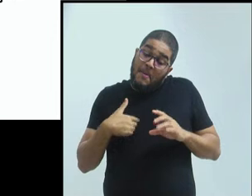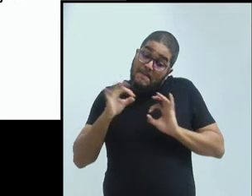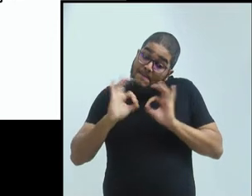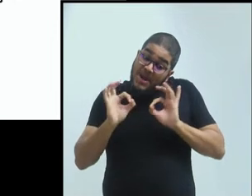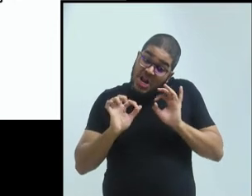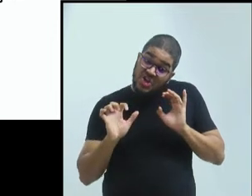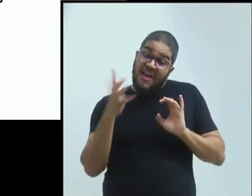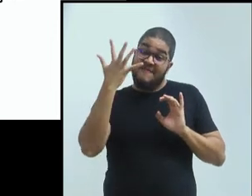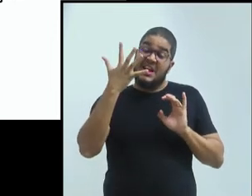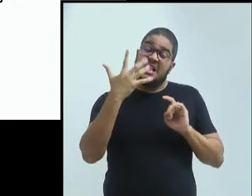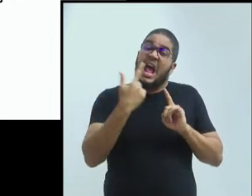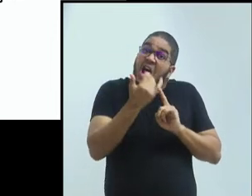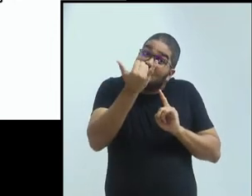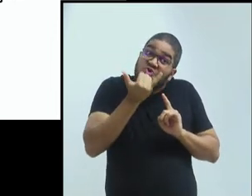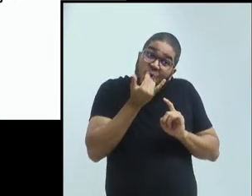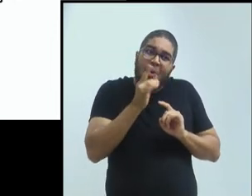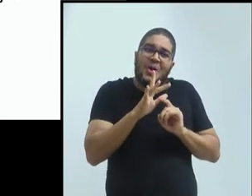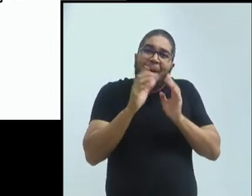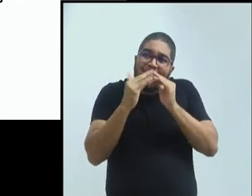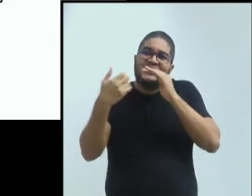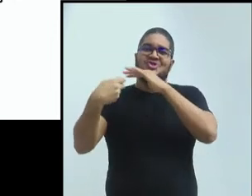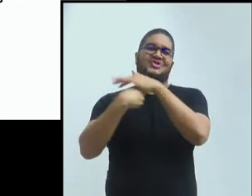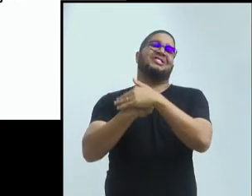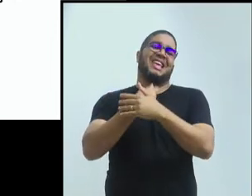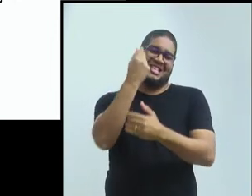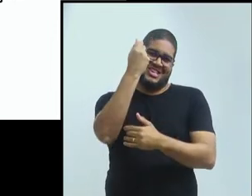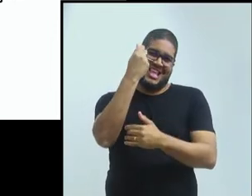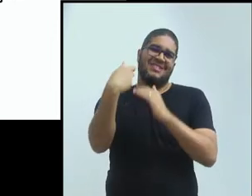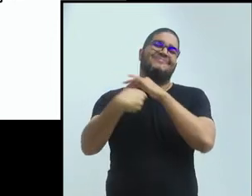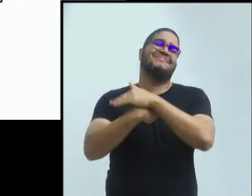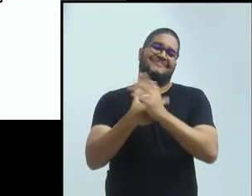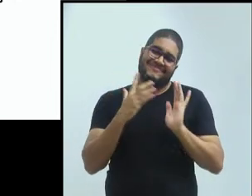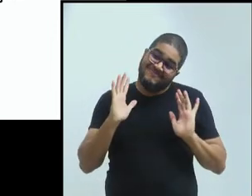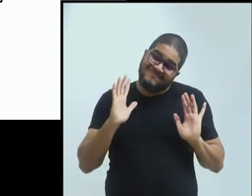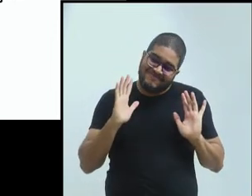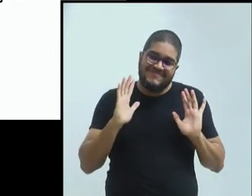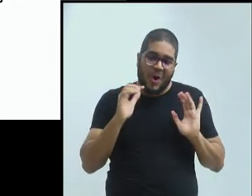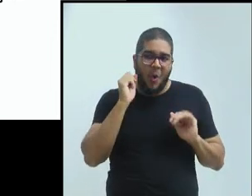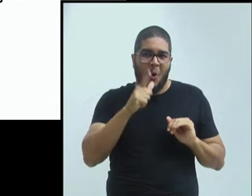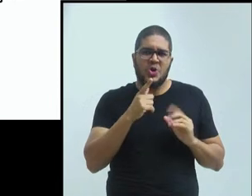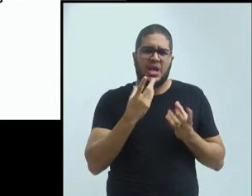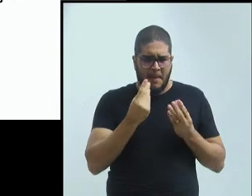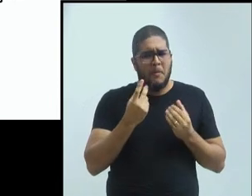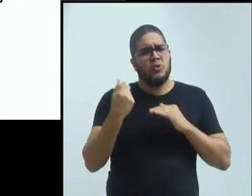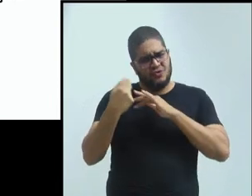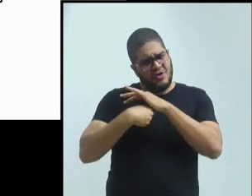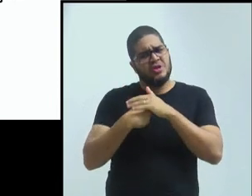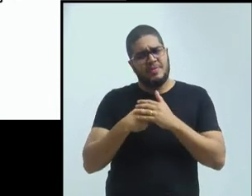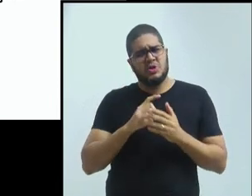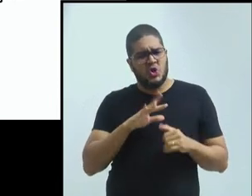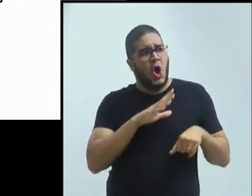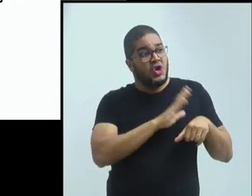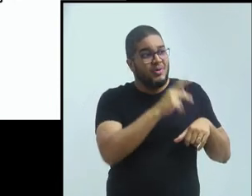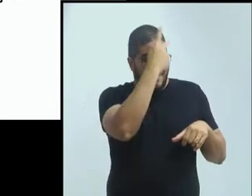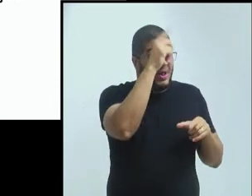Digamos, o pretexto para a gente ir para lá. Foi uma estada, naquele momento, de três semanas. Então, teve esse evento, e